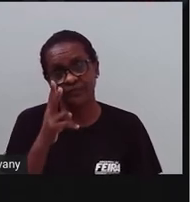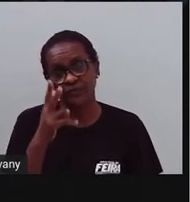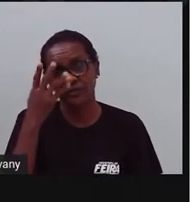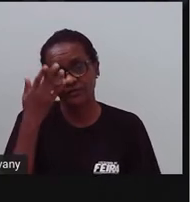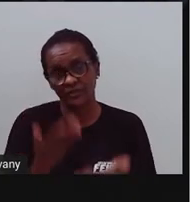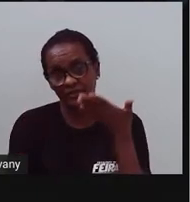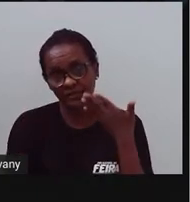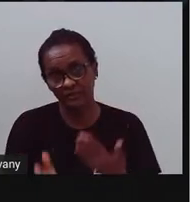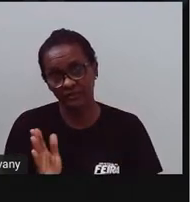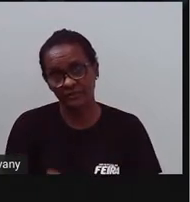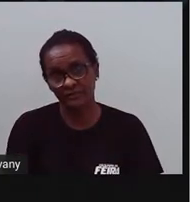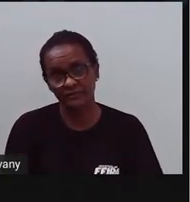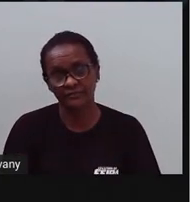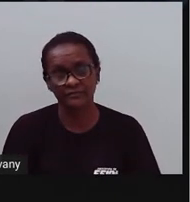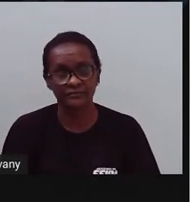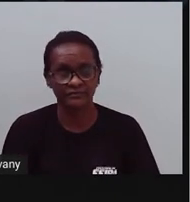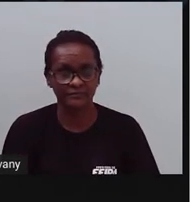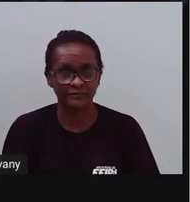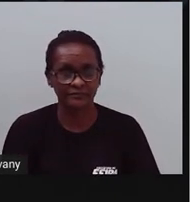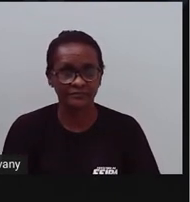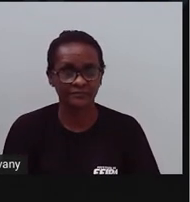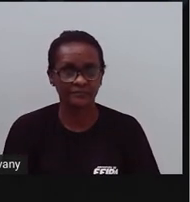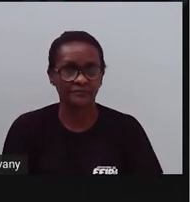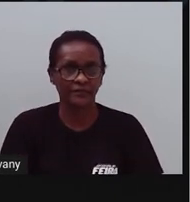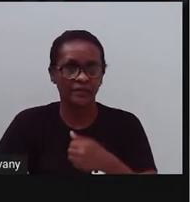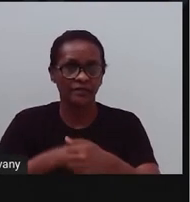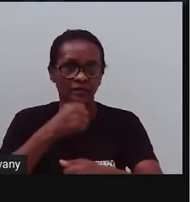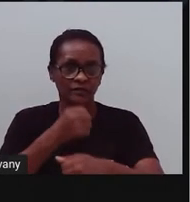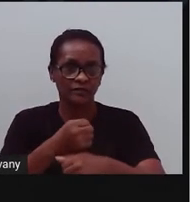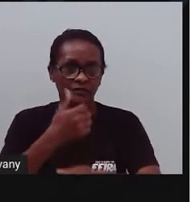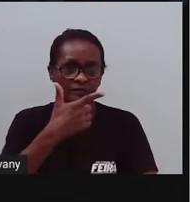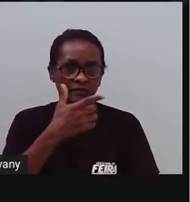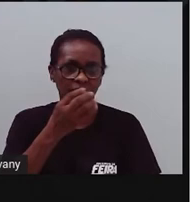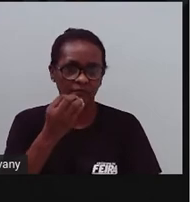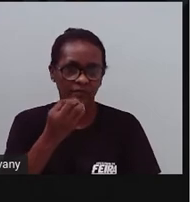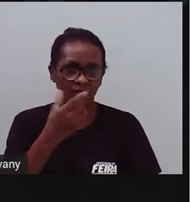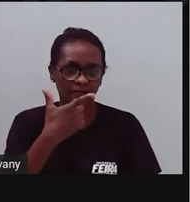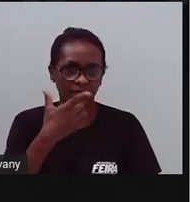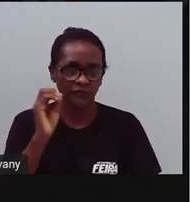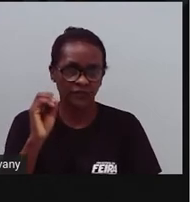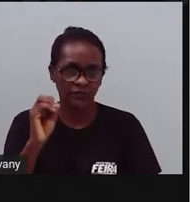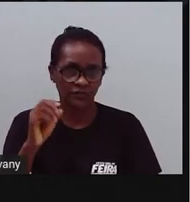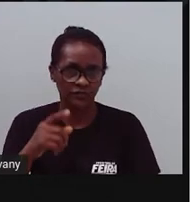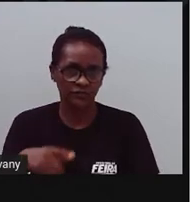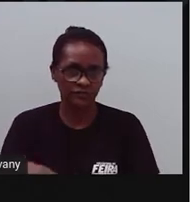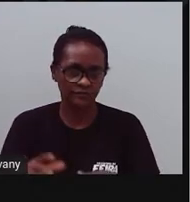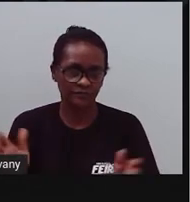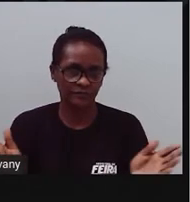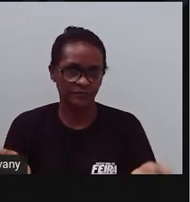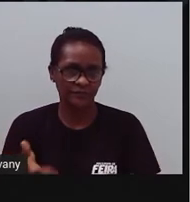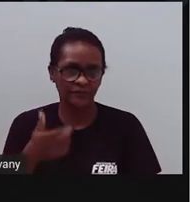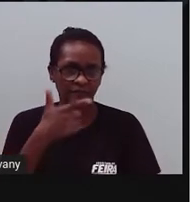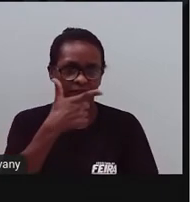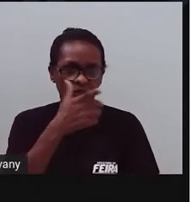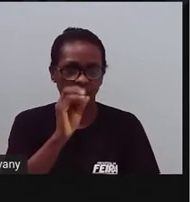tomara que a gente consiga, né? Em 2022, voltar com esses eventos tão importantes para o nosso município.